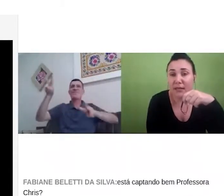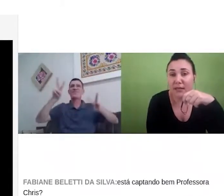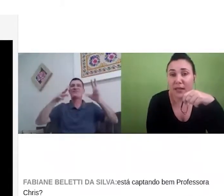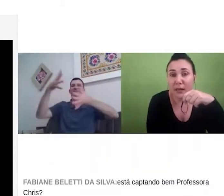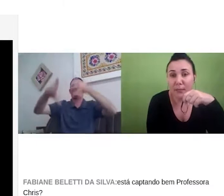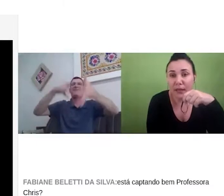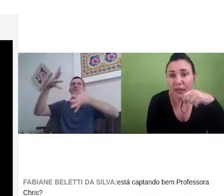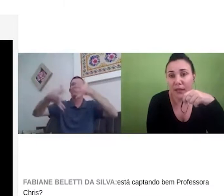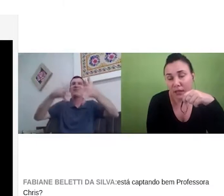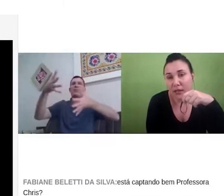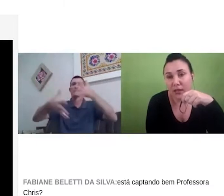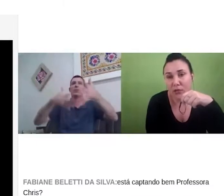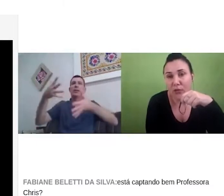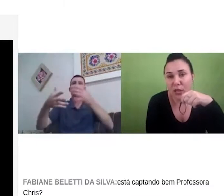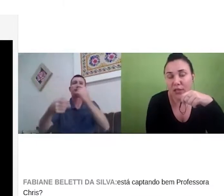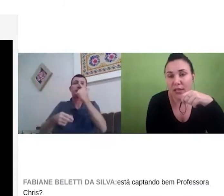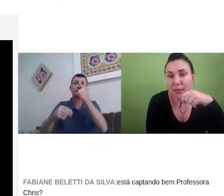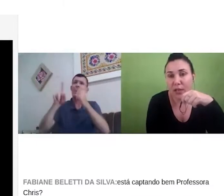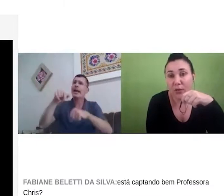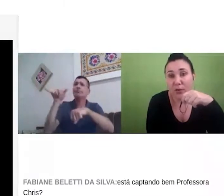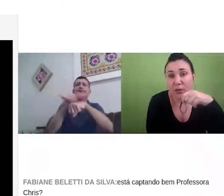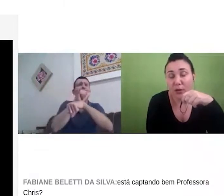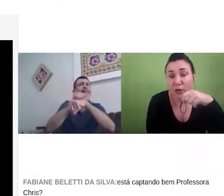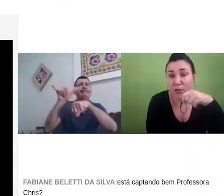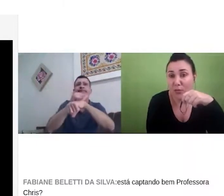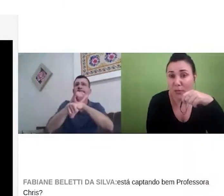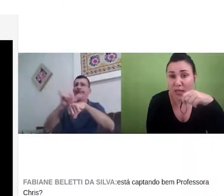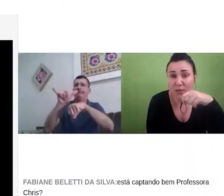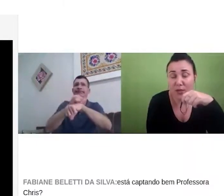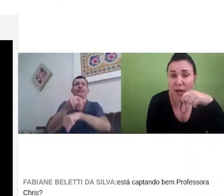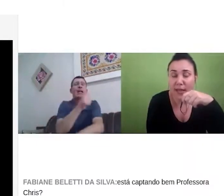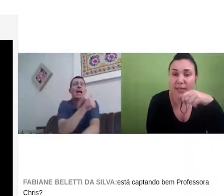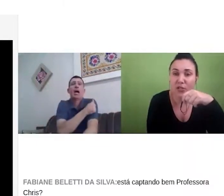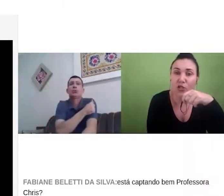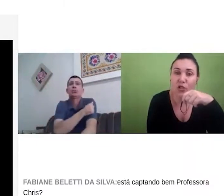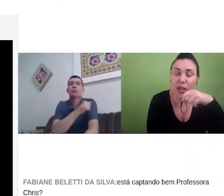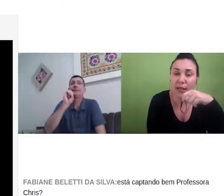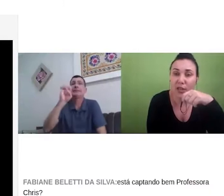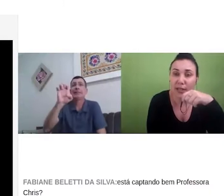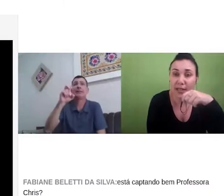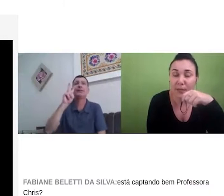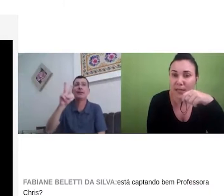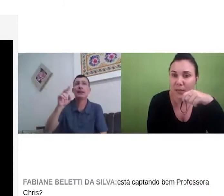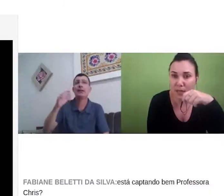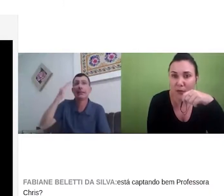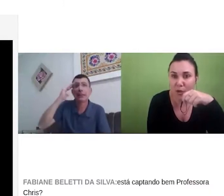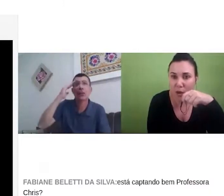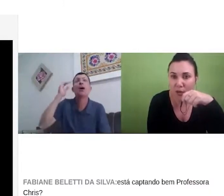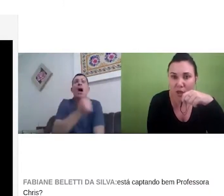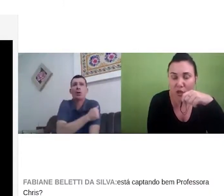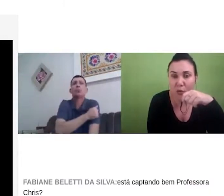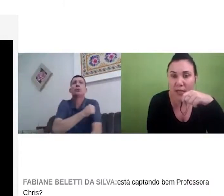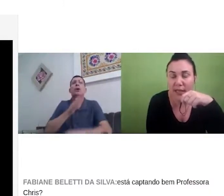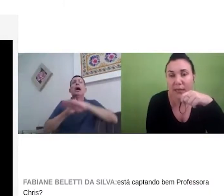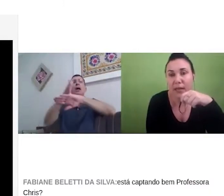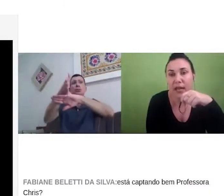ampla que os outros, né, porque nós somos mais visuais e a gente já tem essa opção visual,